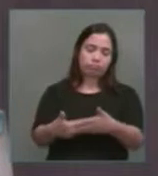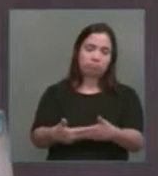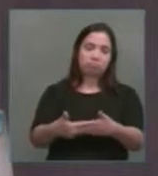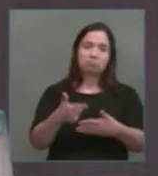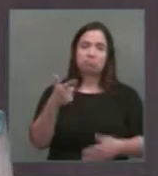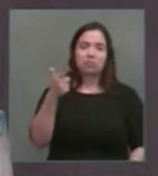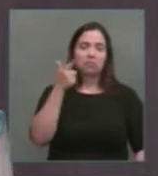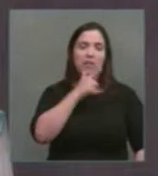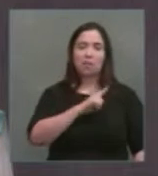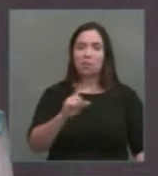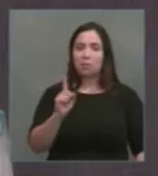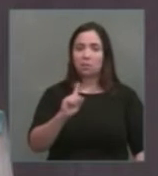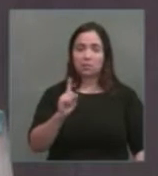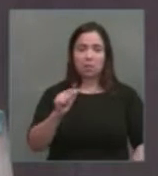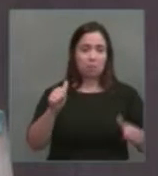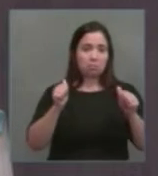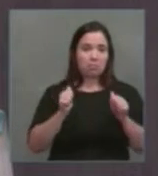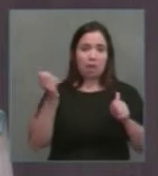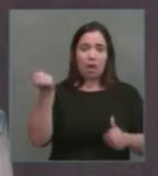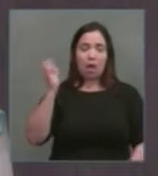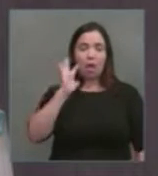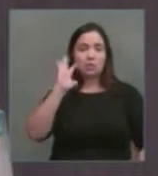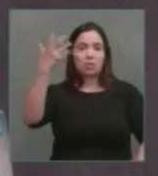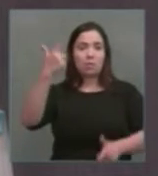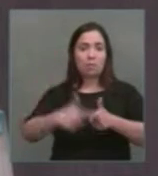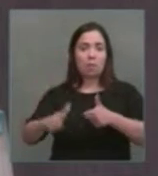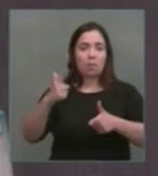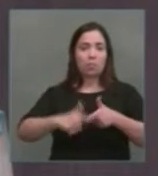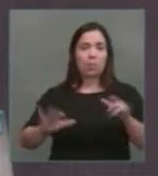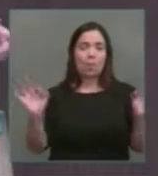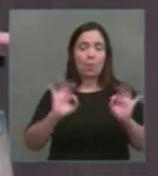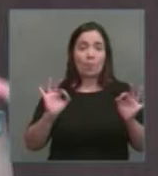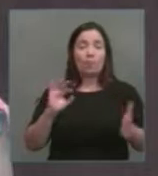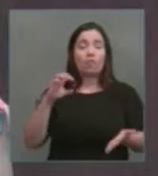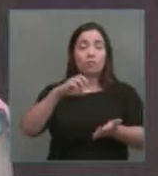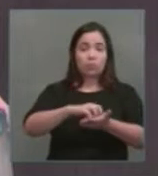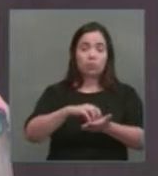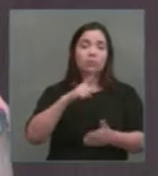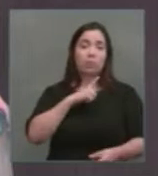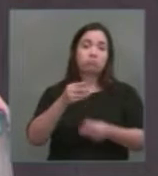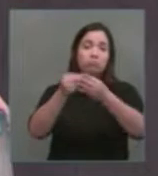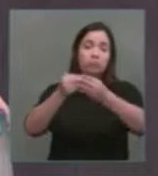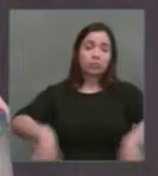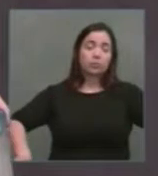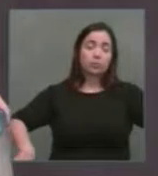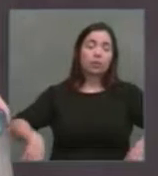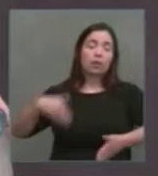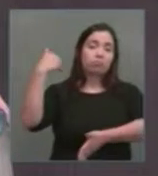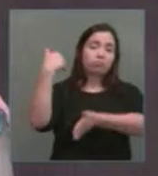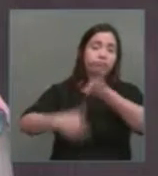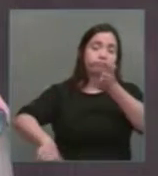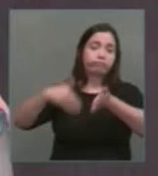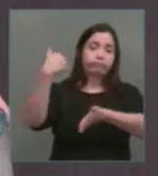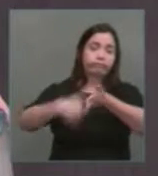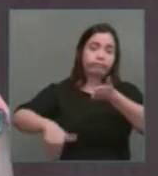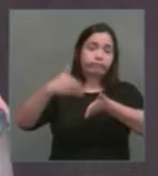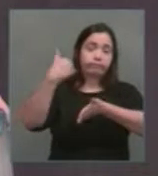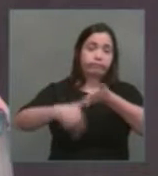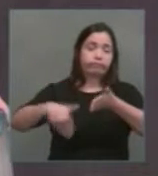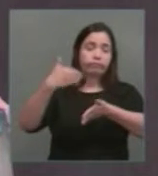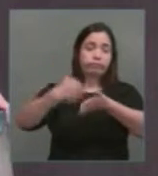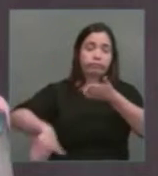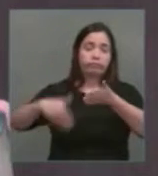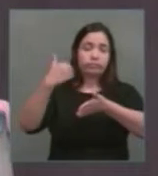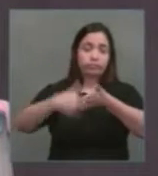foi resolvida, ao contrário, os servidores são apenados com maior, com a maior concentração,